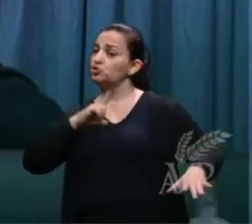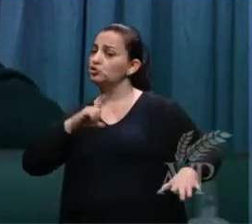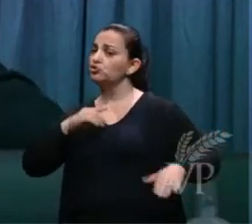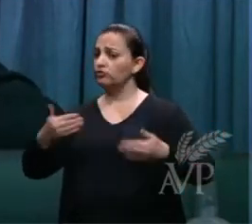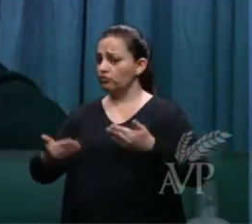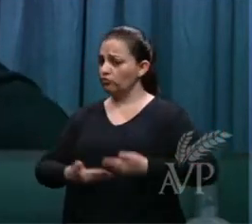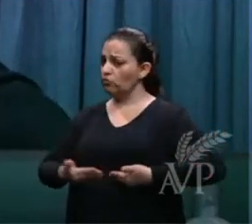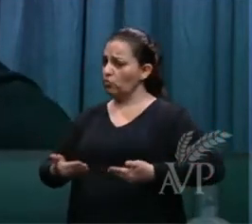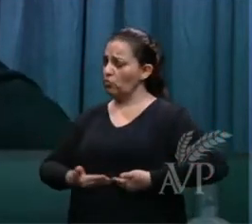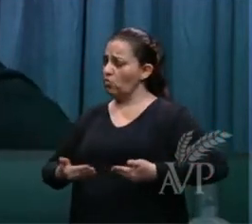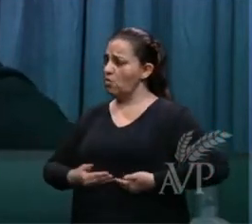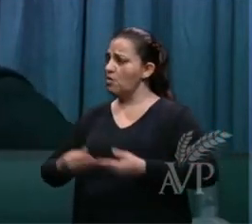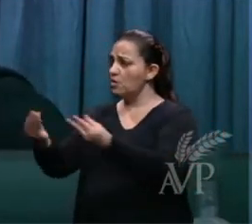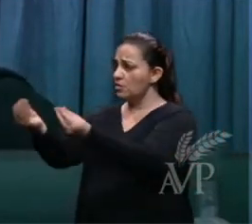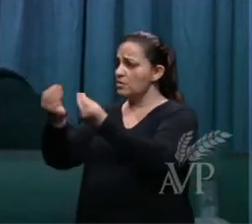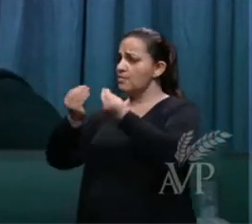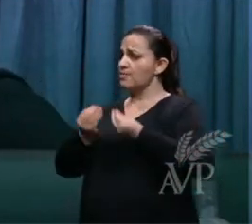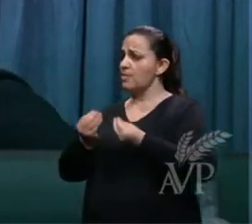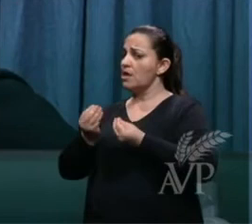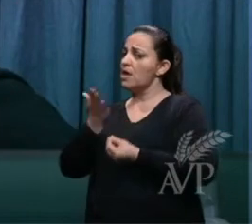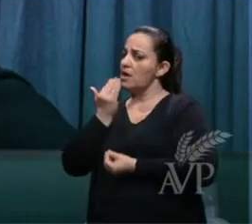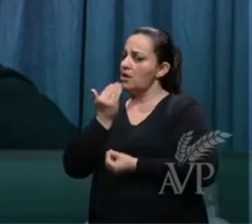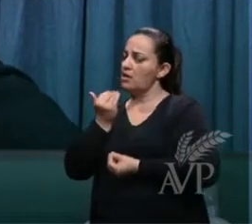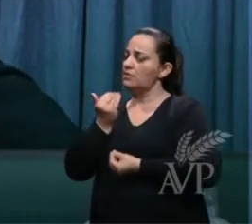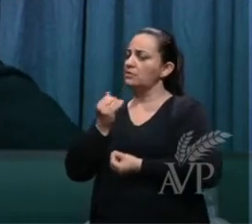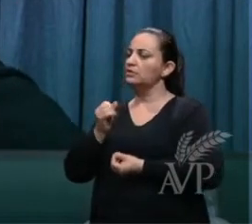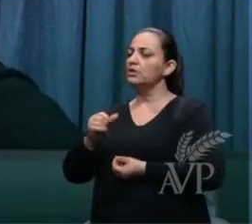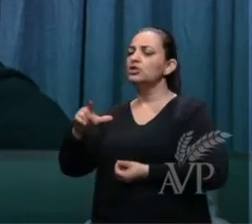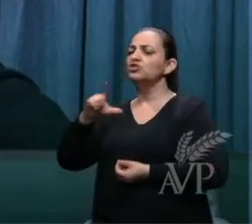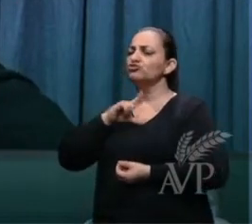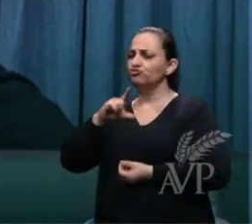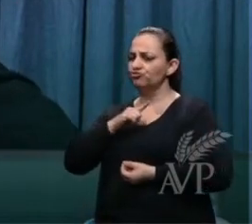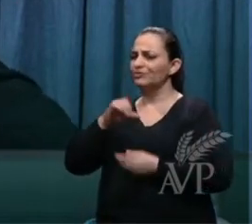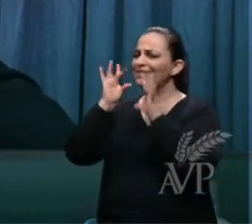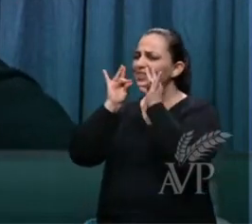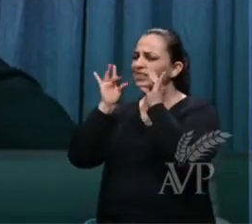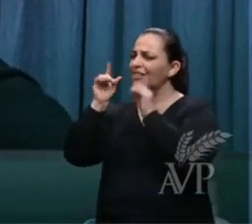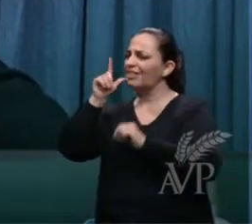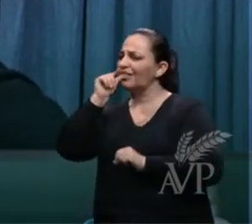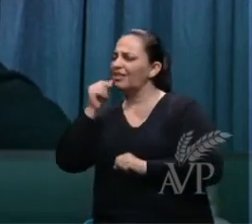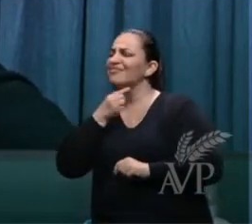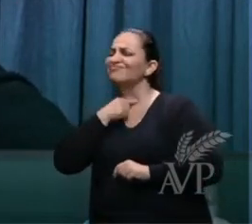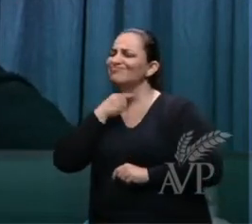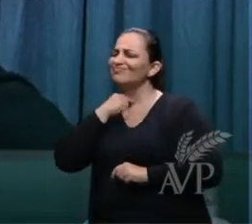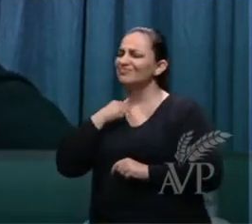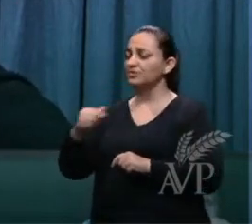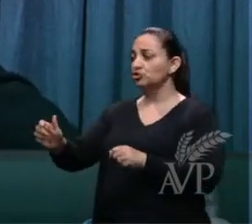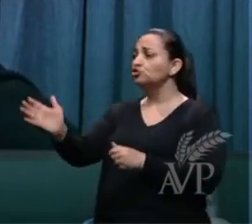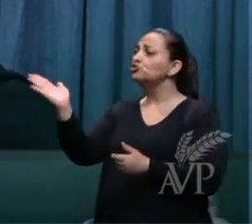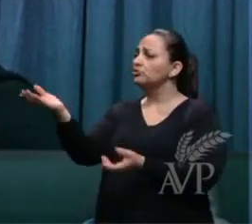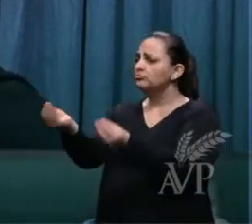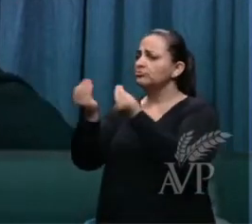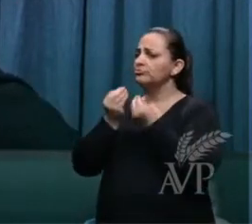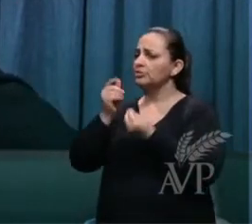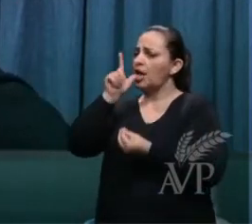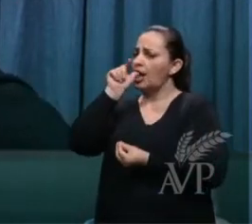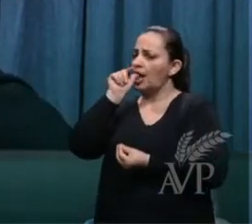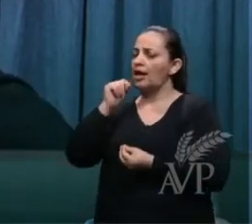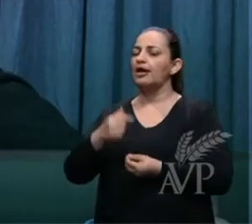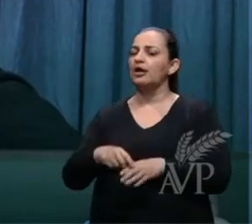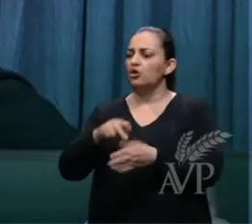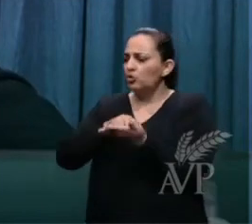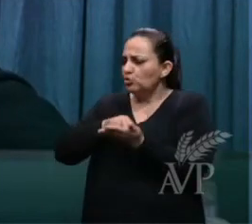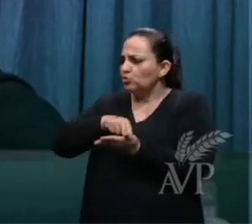me deste de comer tive sede me deste de beber te estive nu